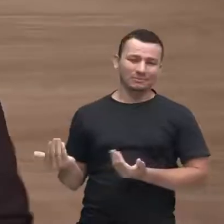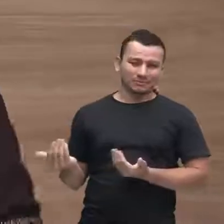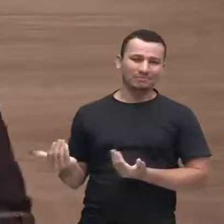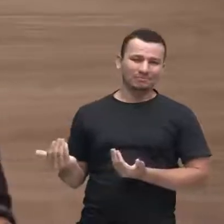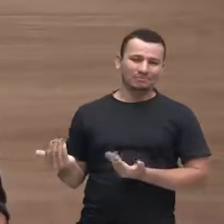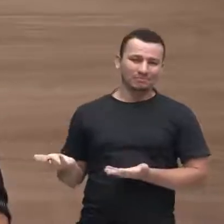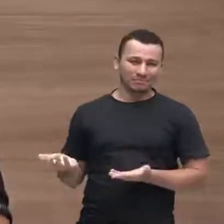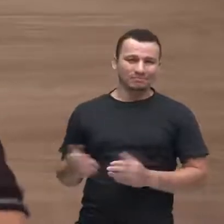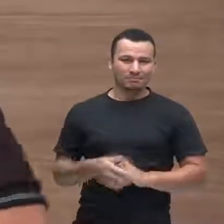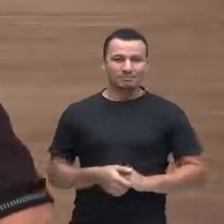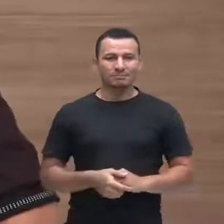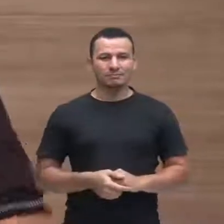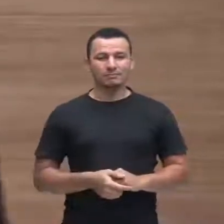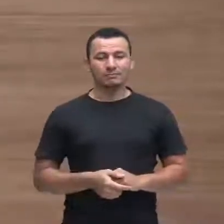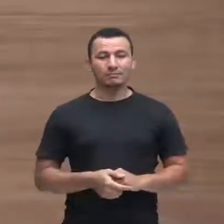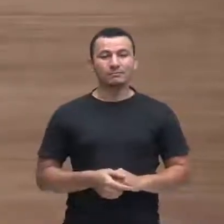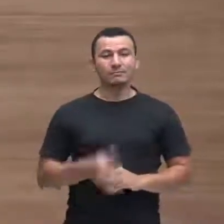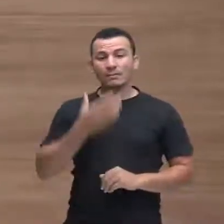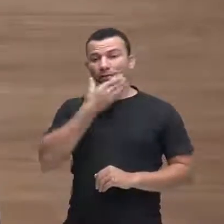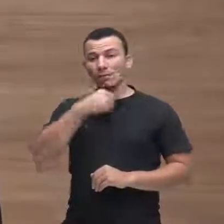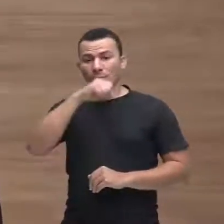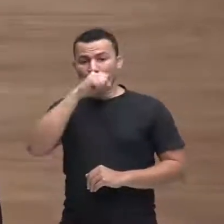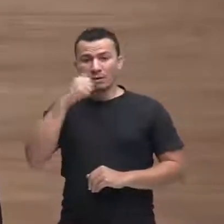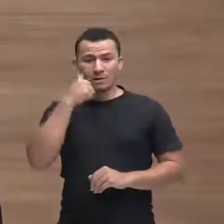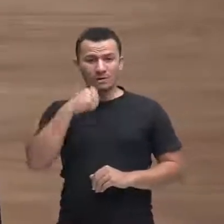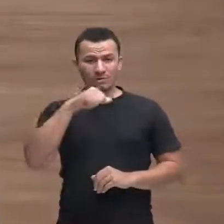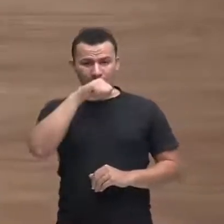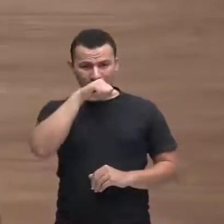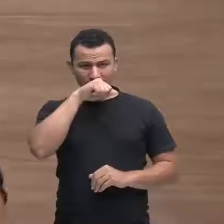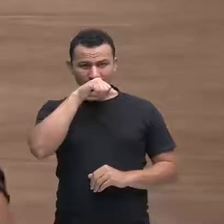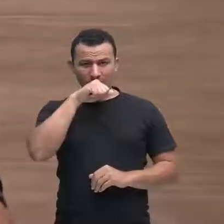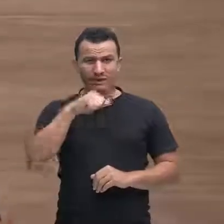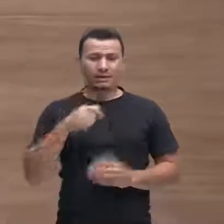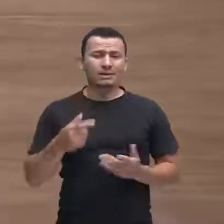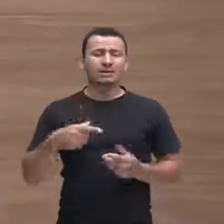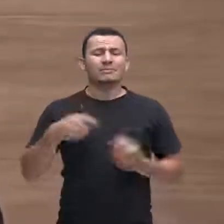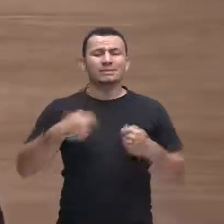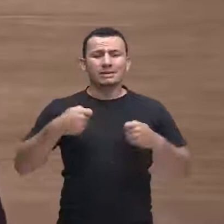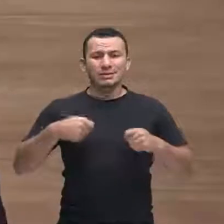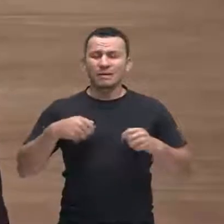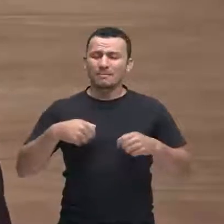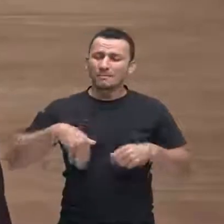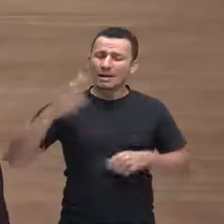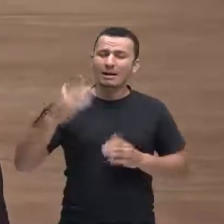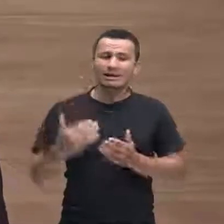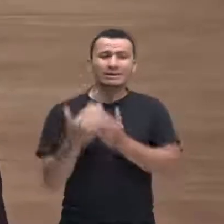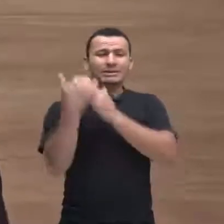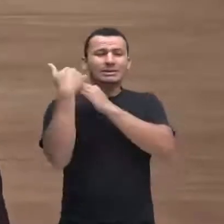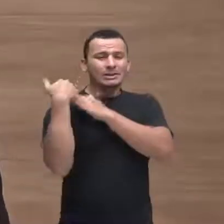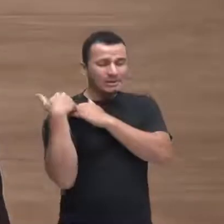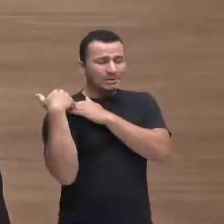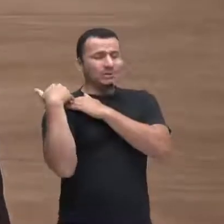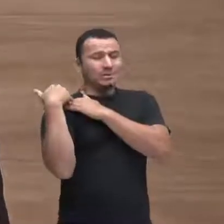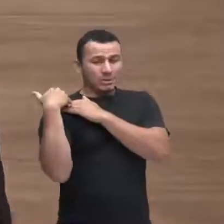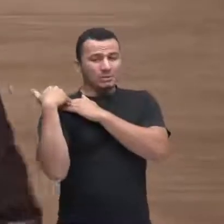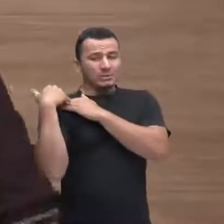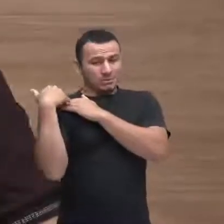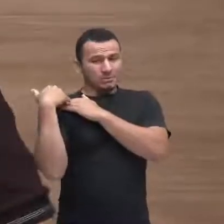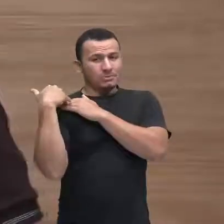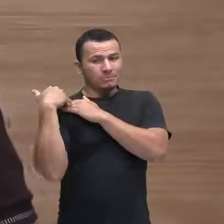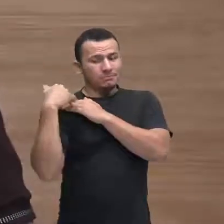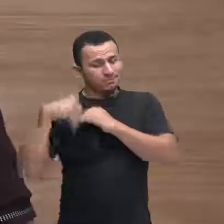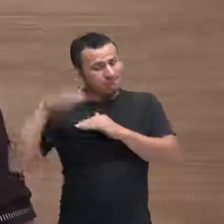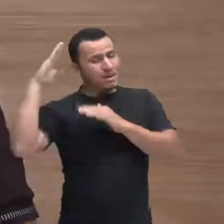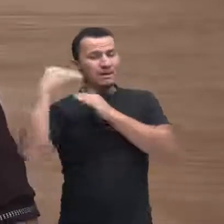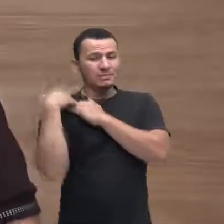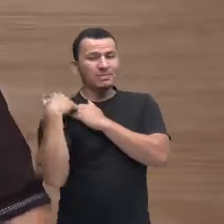Isso faz parte. E pai e mãe têm uma responsabilidade ímpar nesse sentido, que é